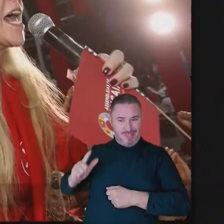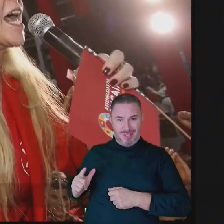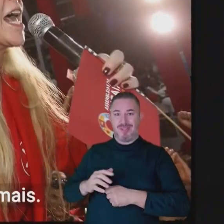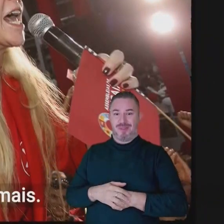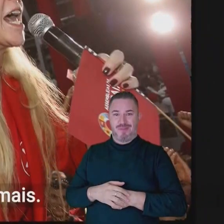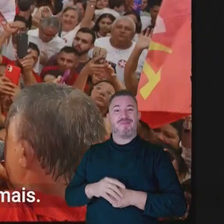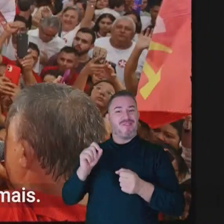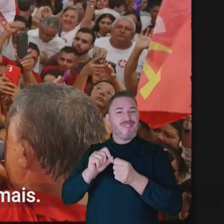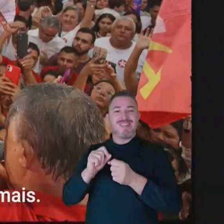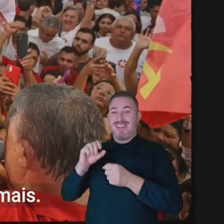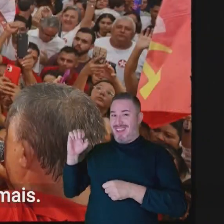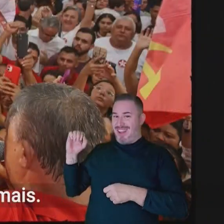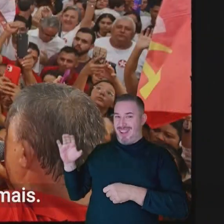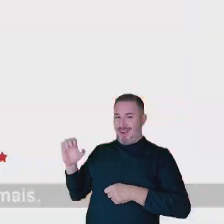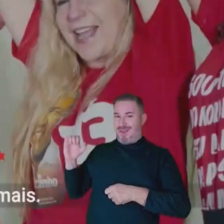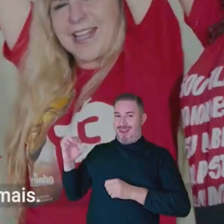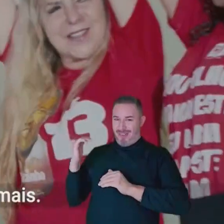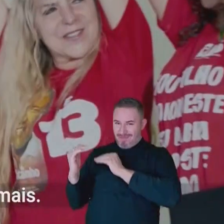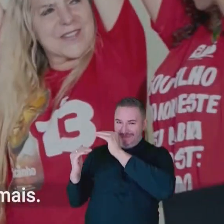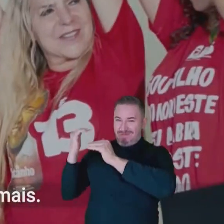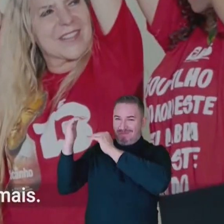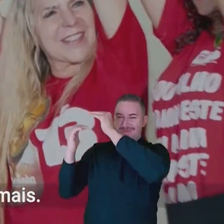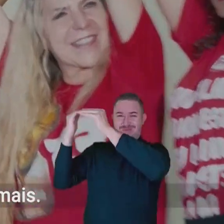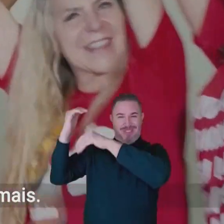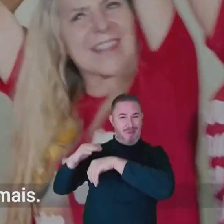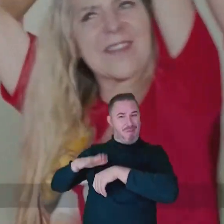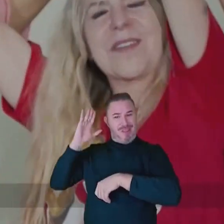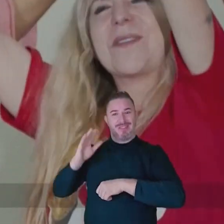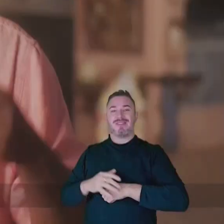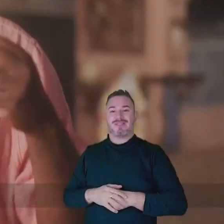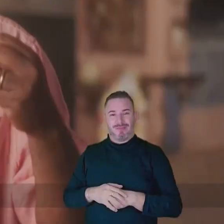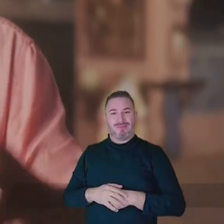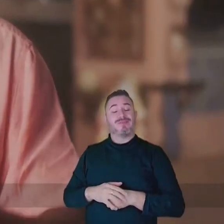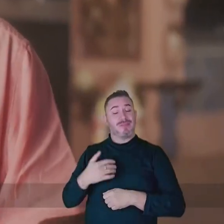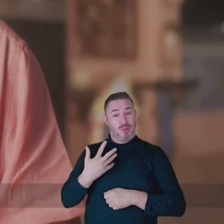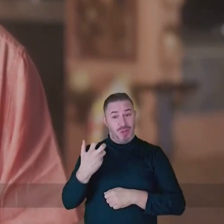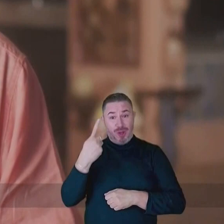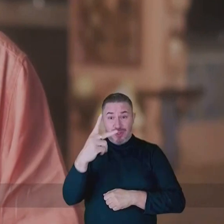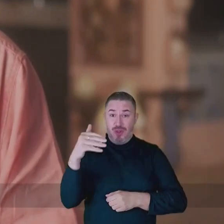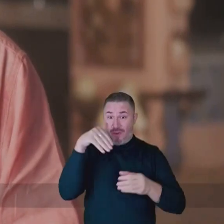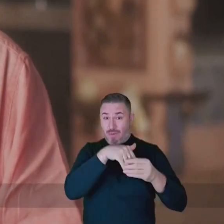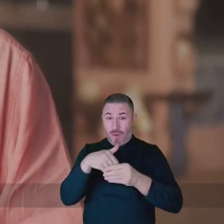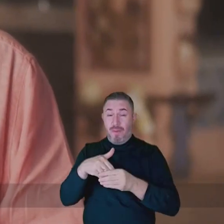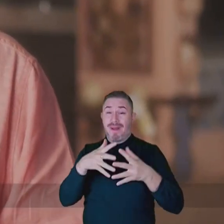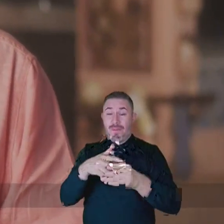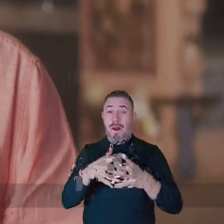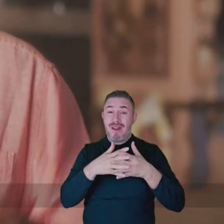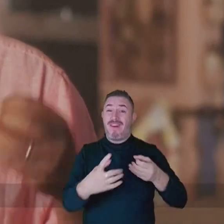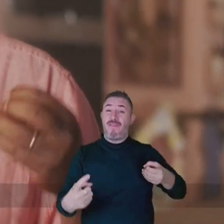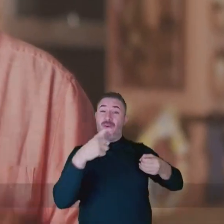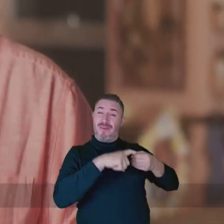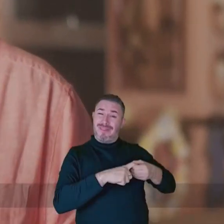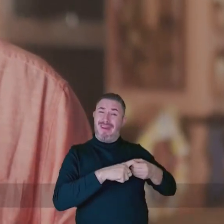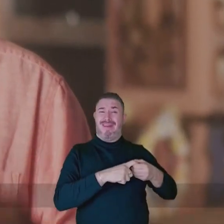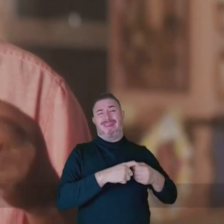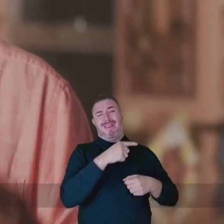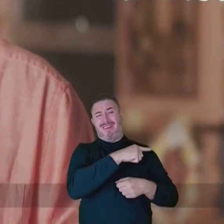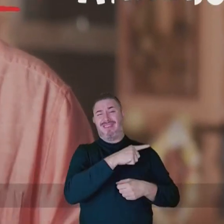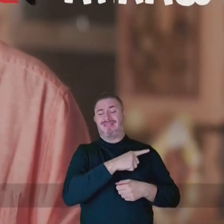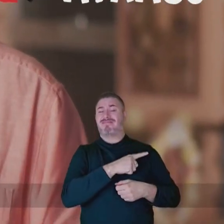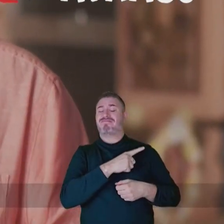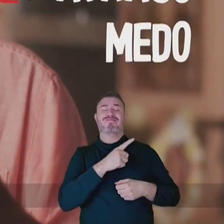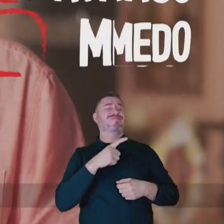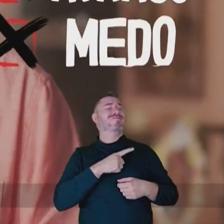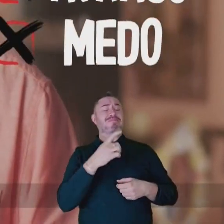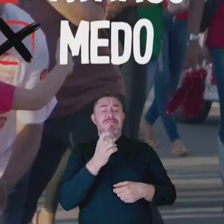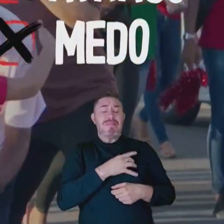Luiziane, para fazer Calcaia avançar cada vez mais. Conto com você para impedir o retorno do passado, do